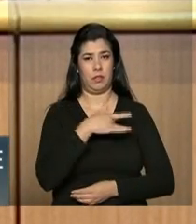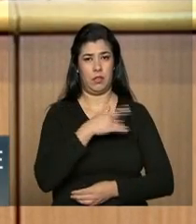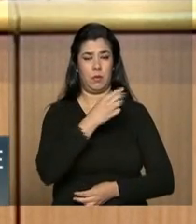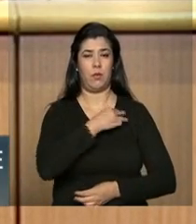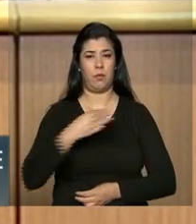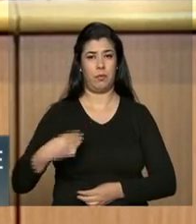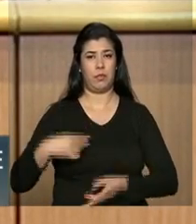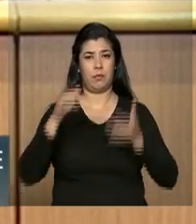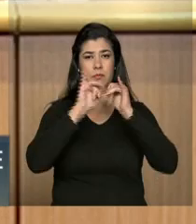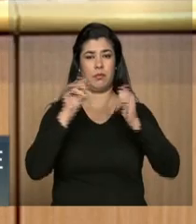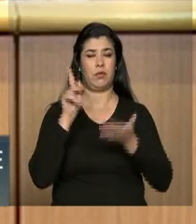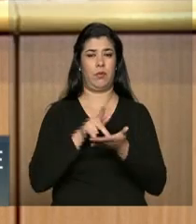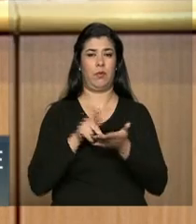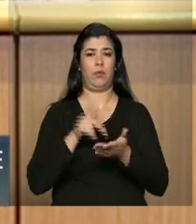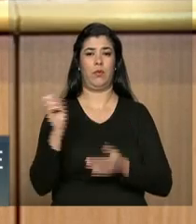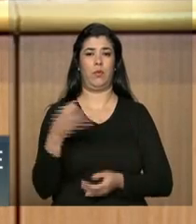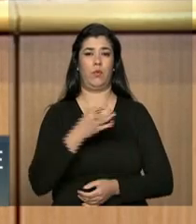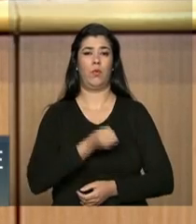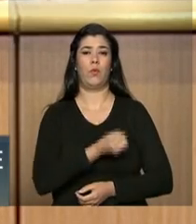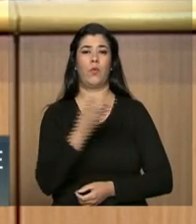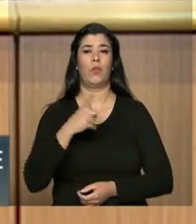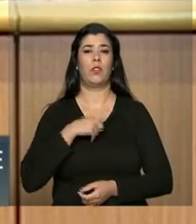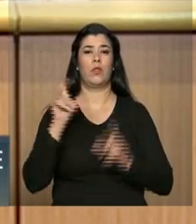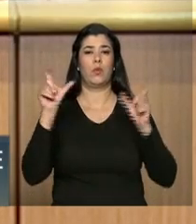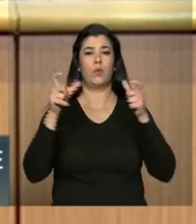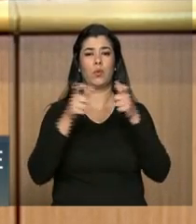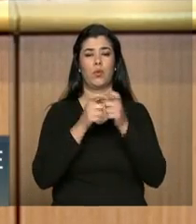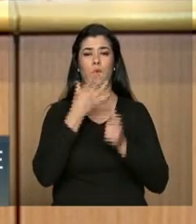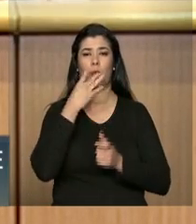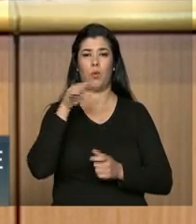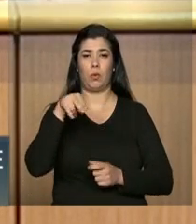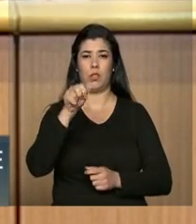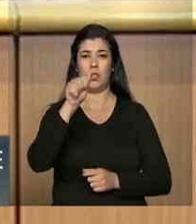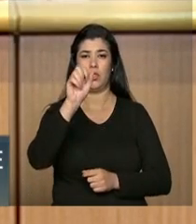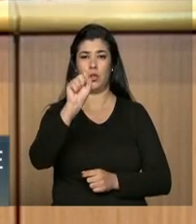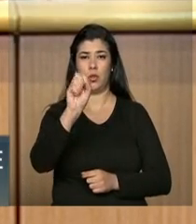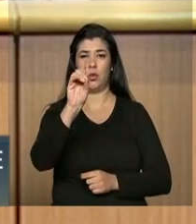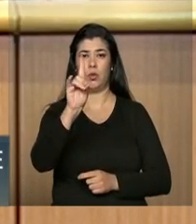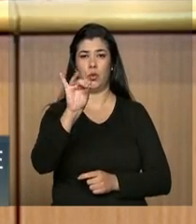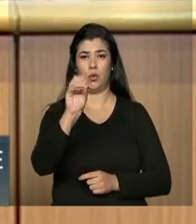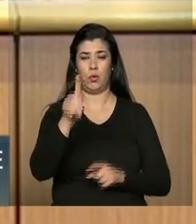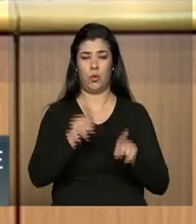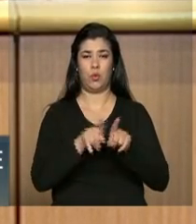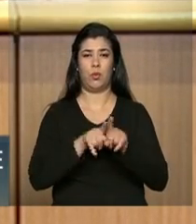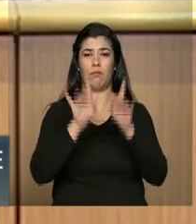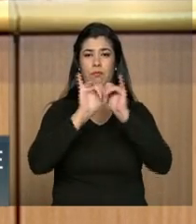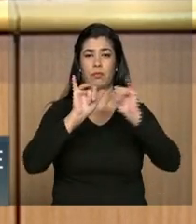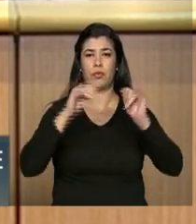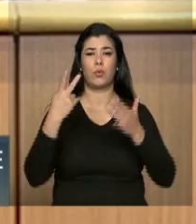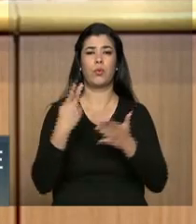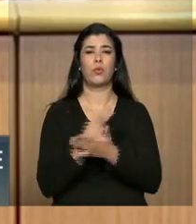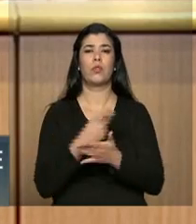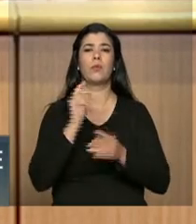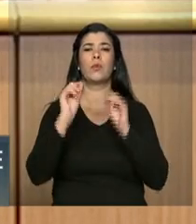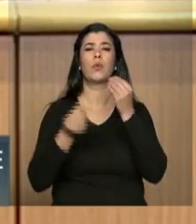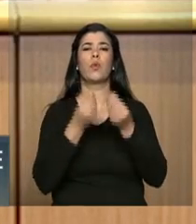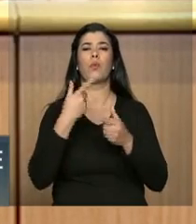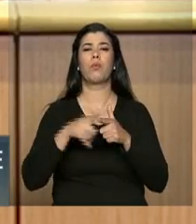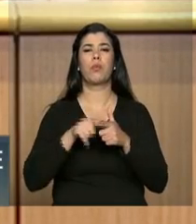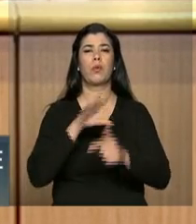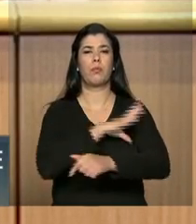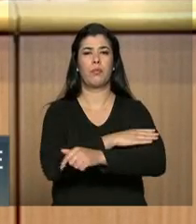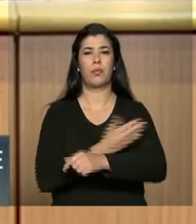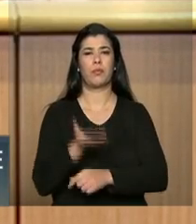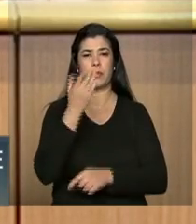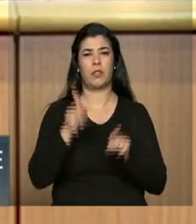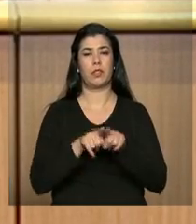dados atualizados desse plano de redução de sódio. Além disso, vai ser divulgada a situação da hipertensão em todo o país.